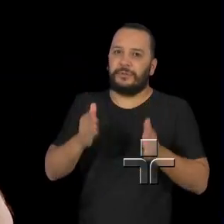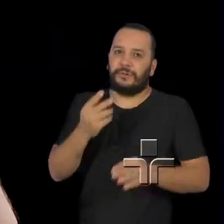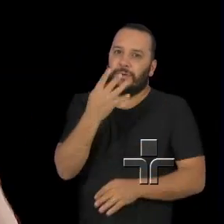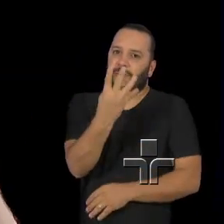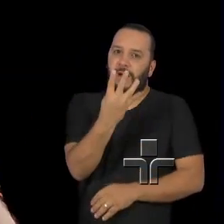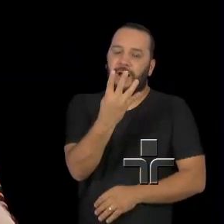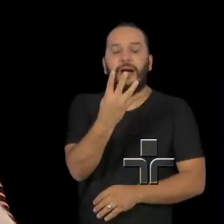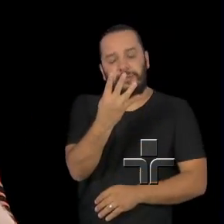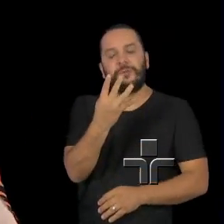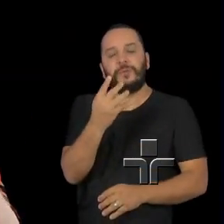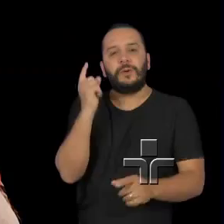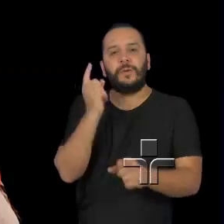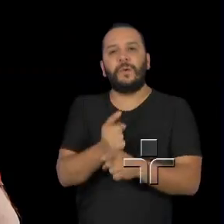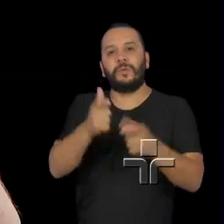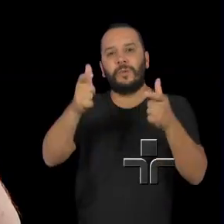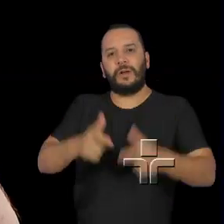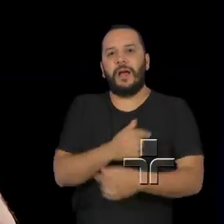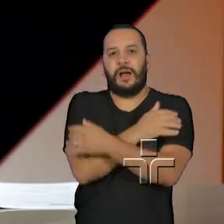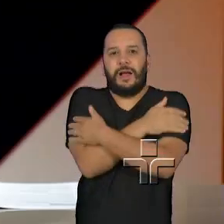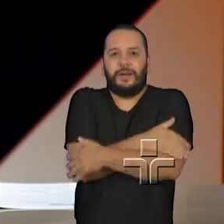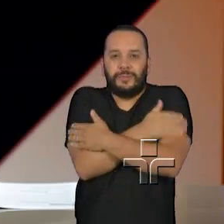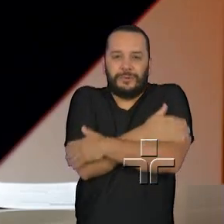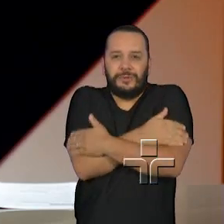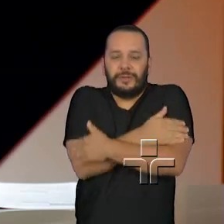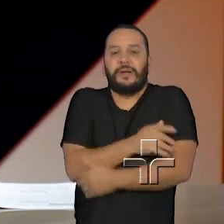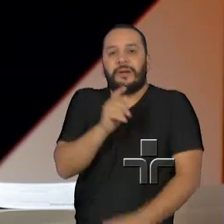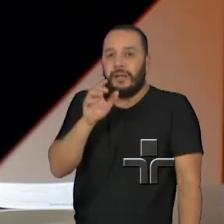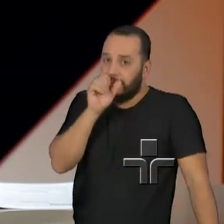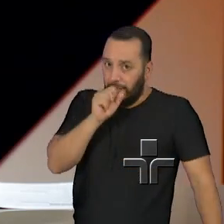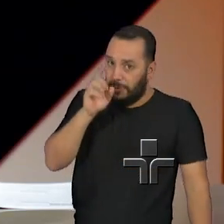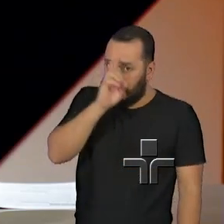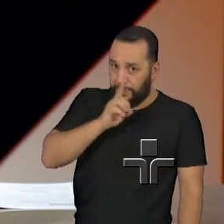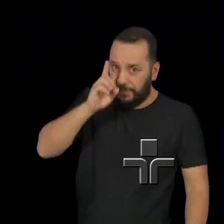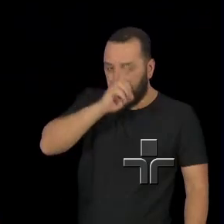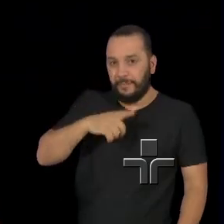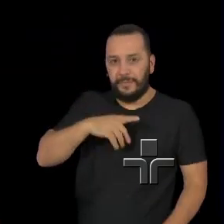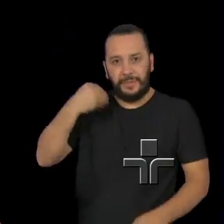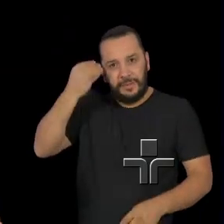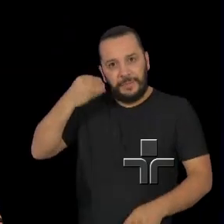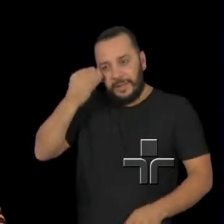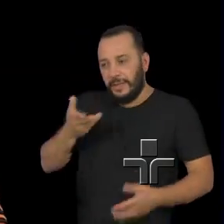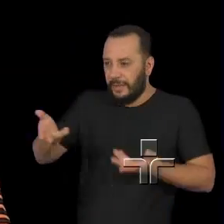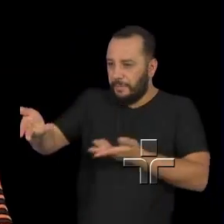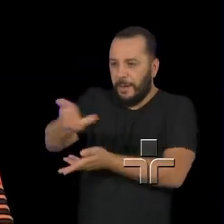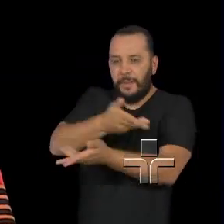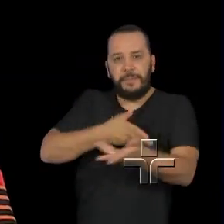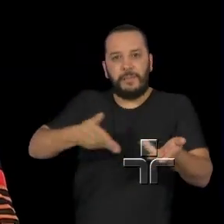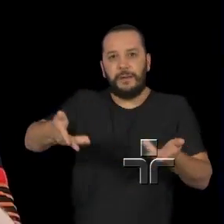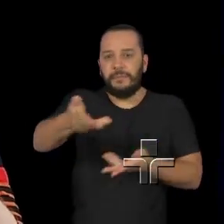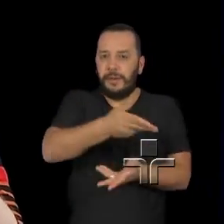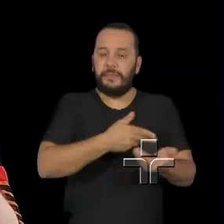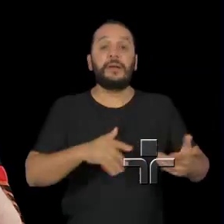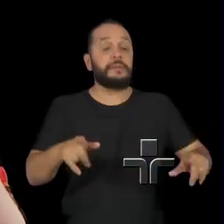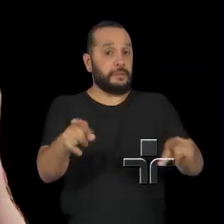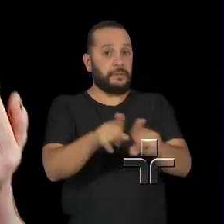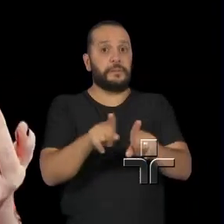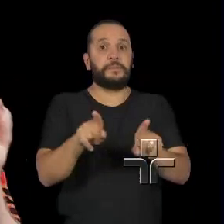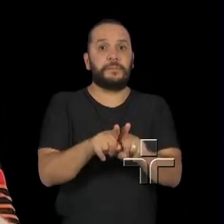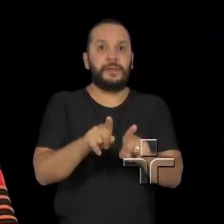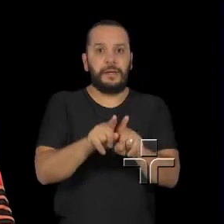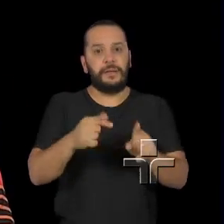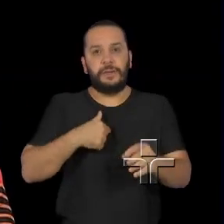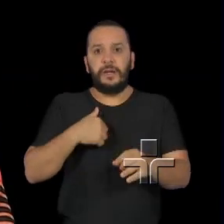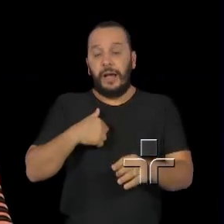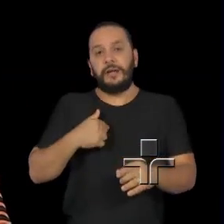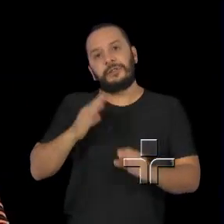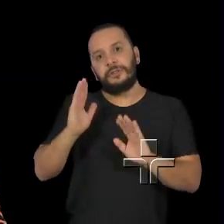Campos de Jordão, que são imersões, são final de semana de imersões para troca dessas experiências, atualização de um ano para o outro